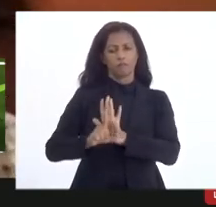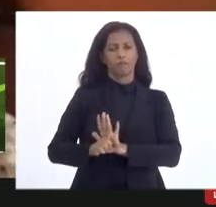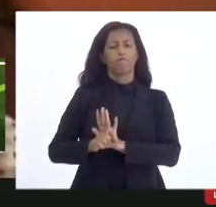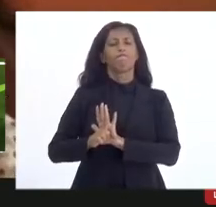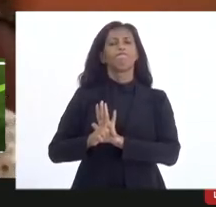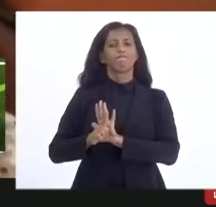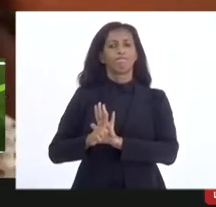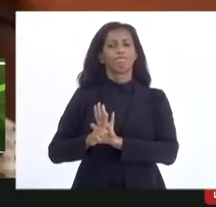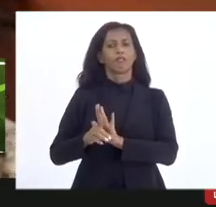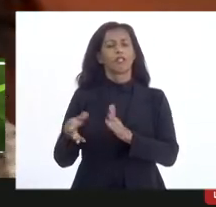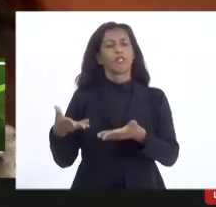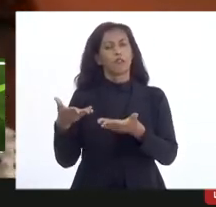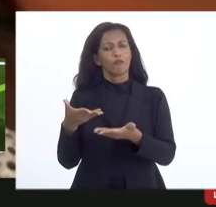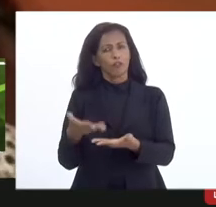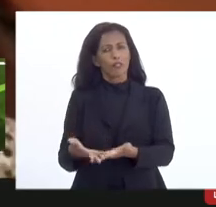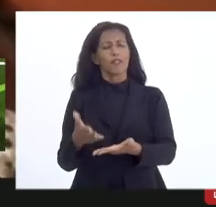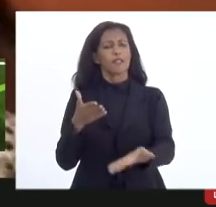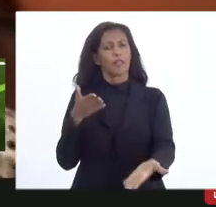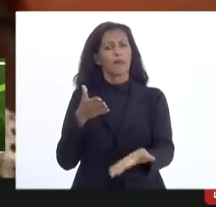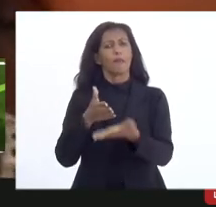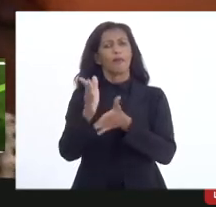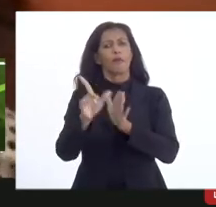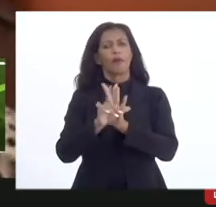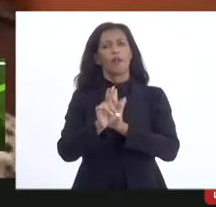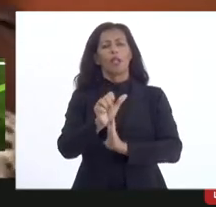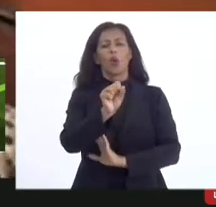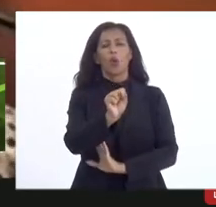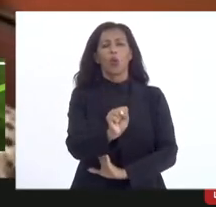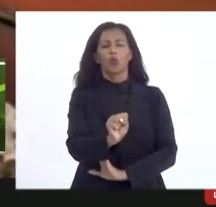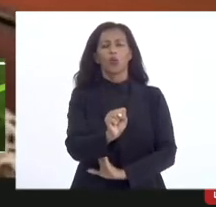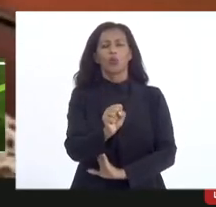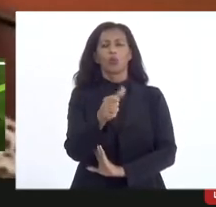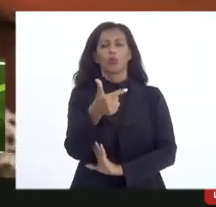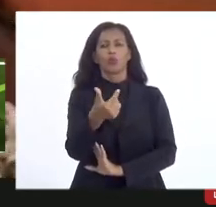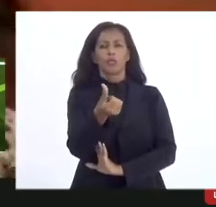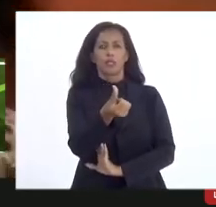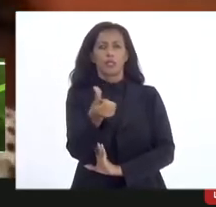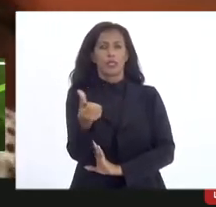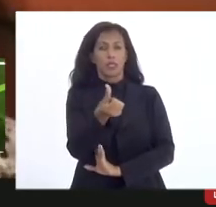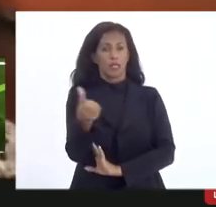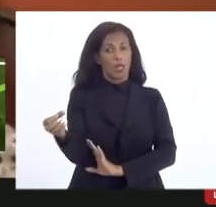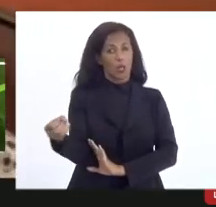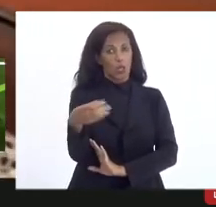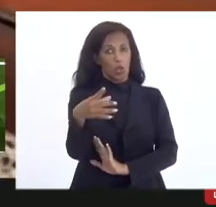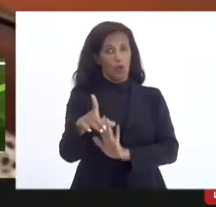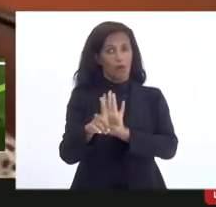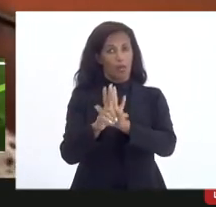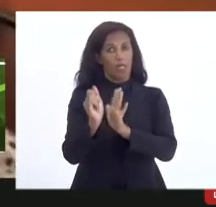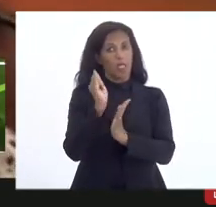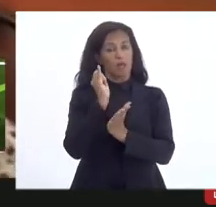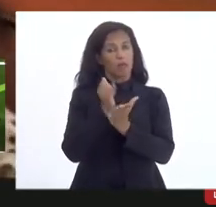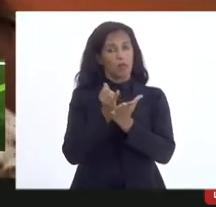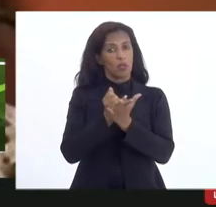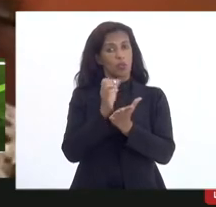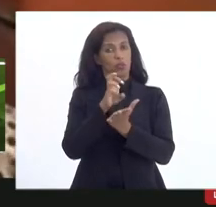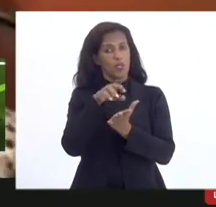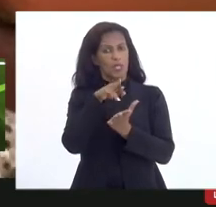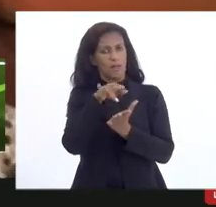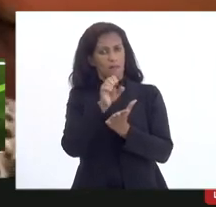e foi assim que a gente aprovou a lei 8.266 a nova lei do ICMS e do ISS